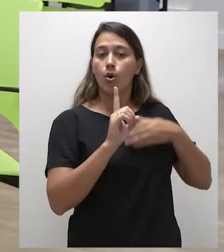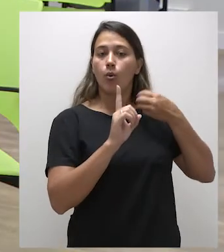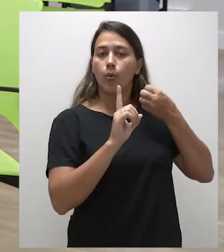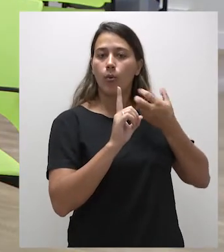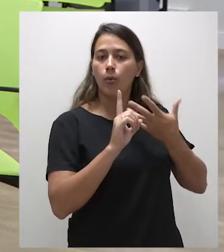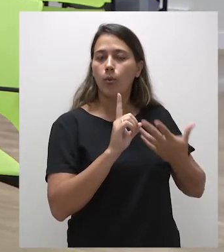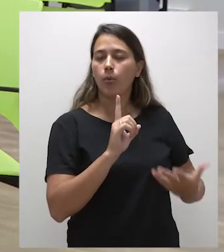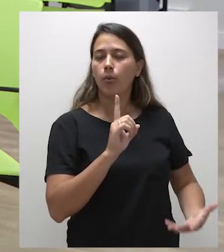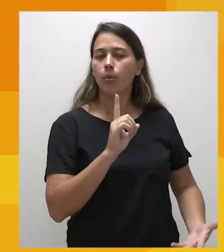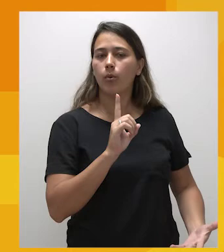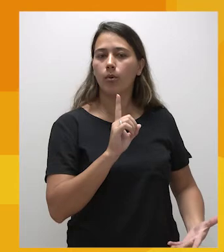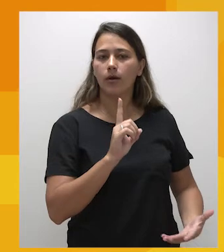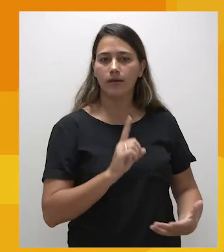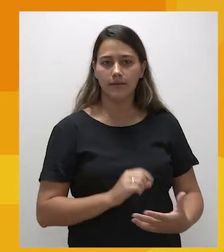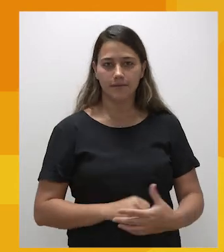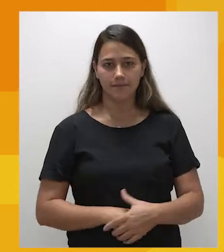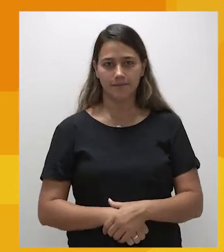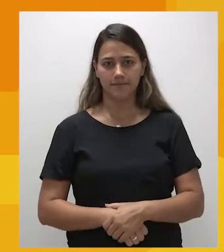Sobra a velhinha.